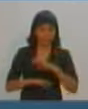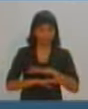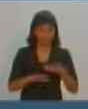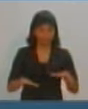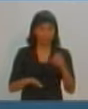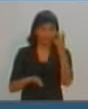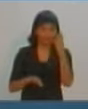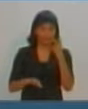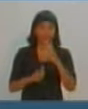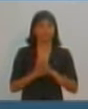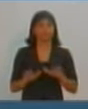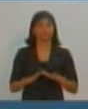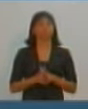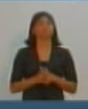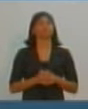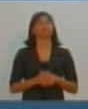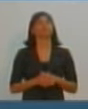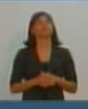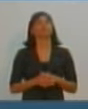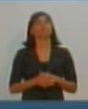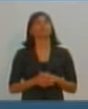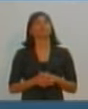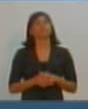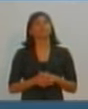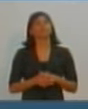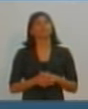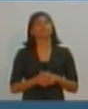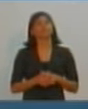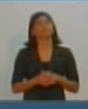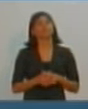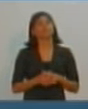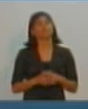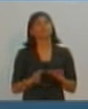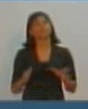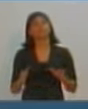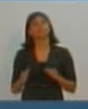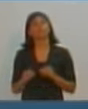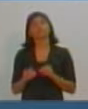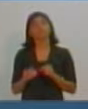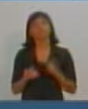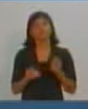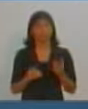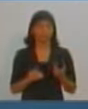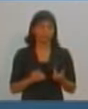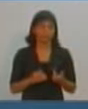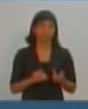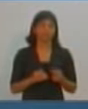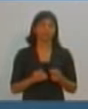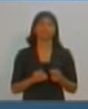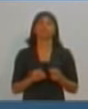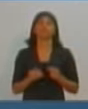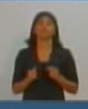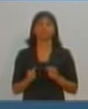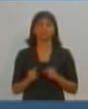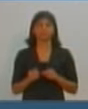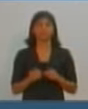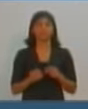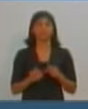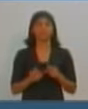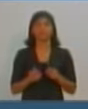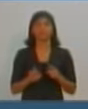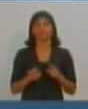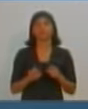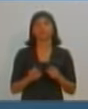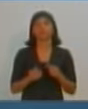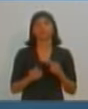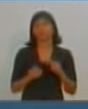Ok, candidato. Bom, como o senhor Nelson Bugalho já foi perguntado e já perguntou, nós então